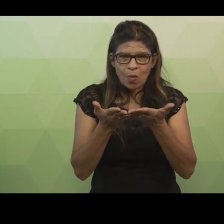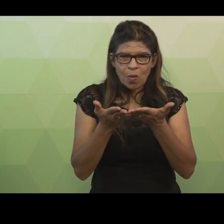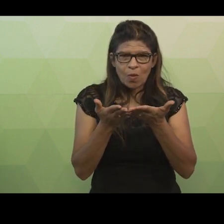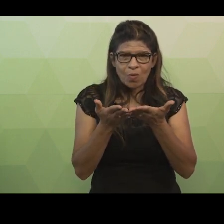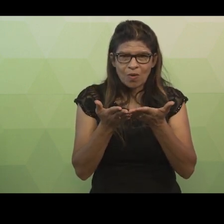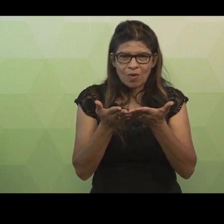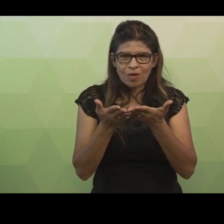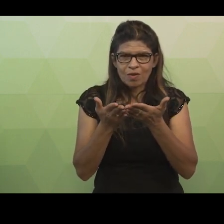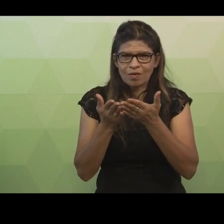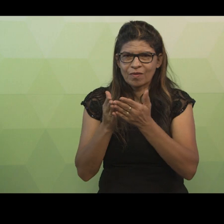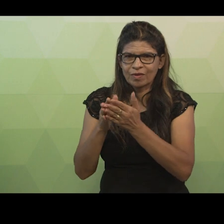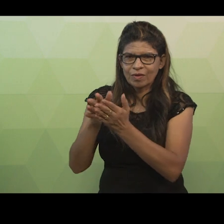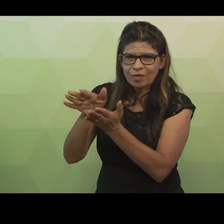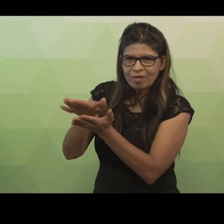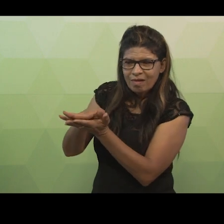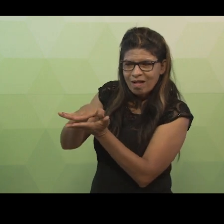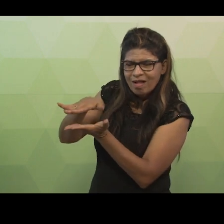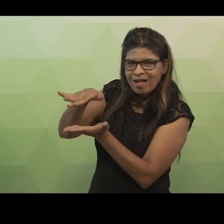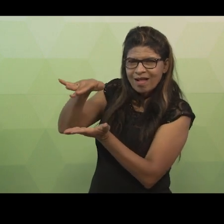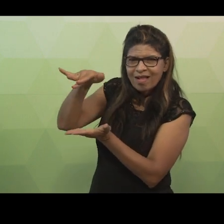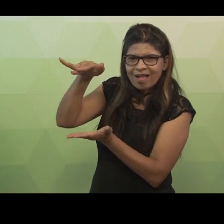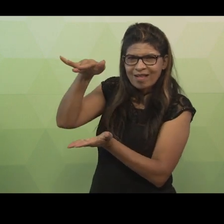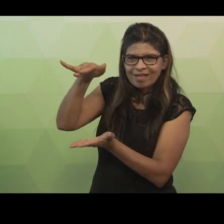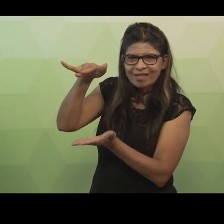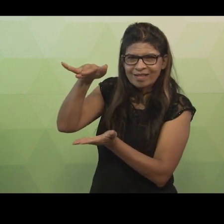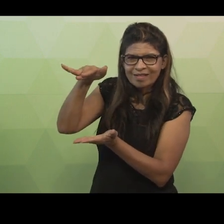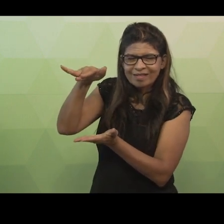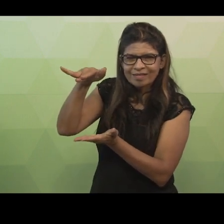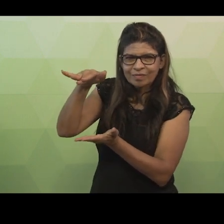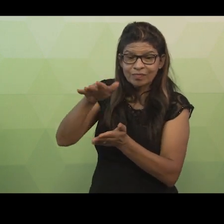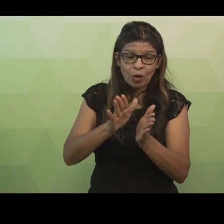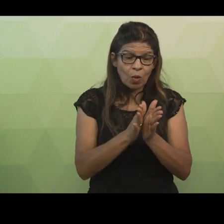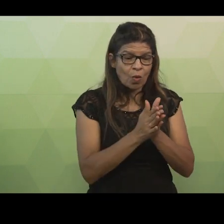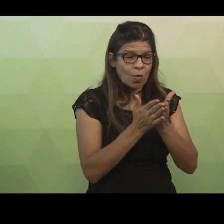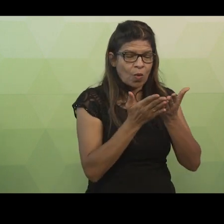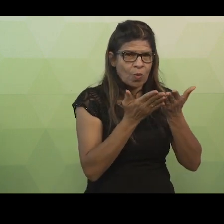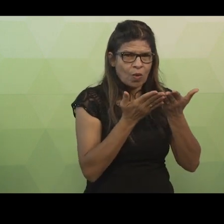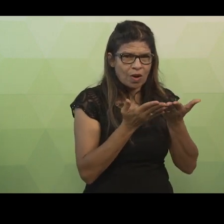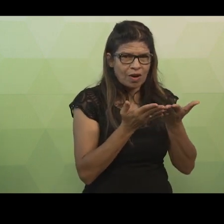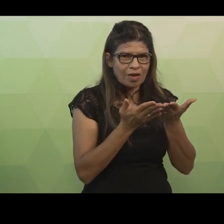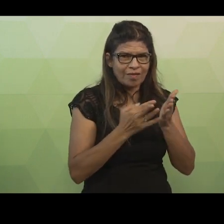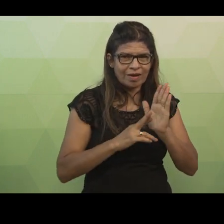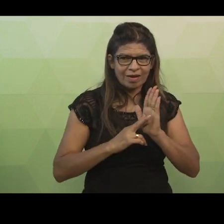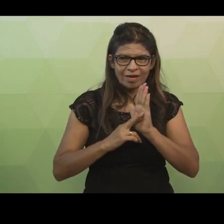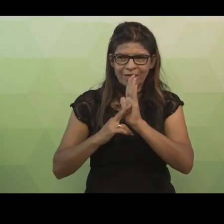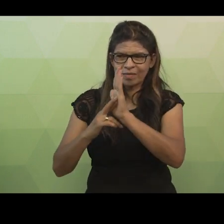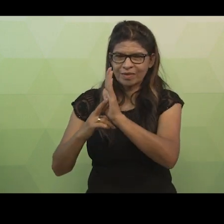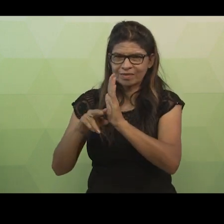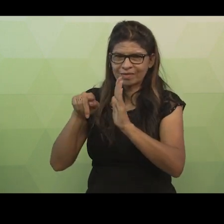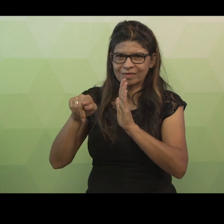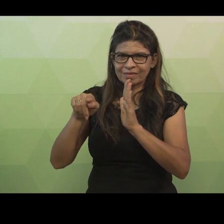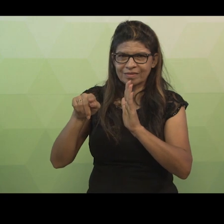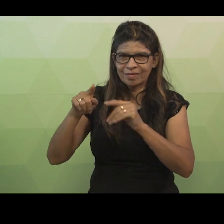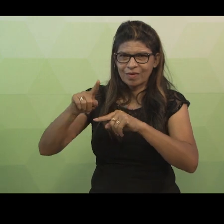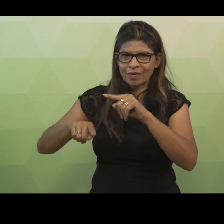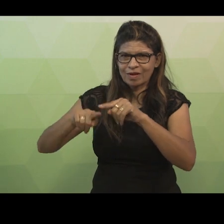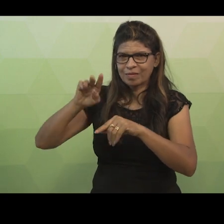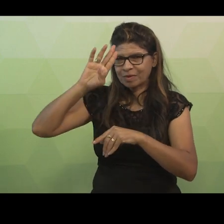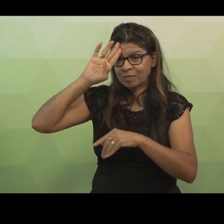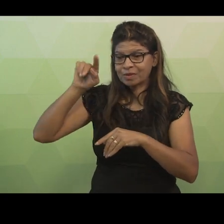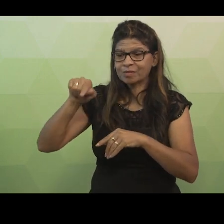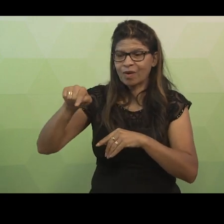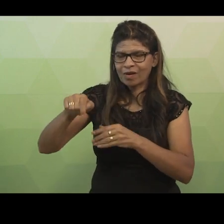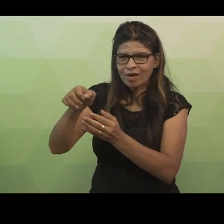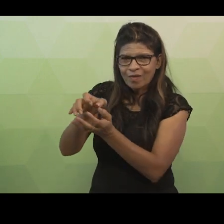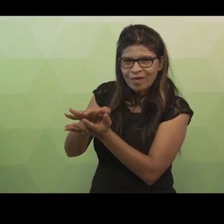agregação, onde o livro, que é o elemento associado, representa uma parte do elemento principal, que é o acervo.